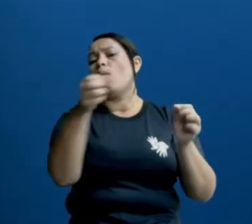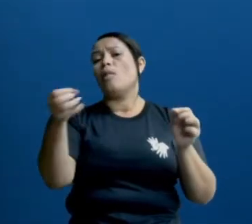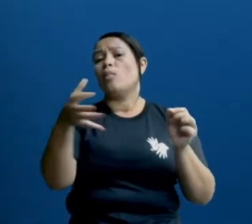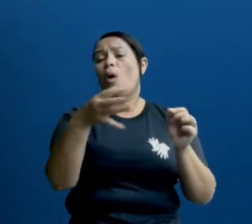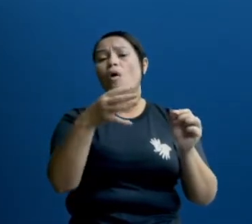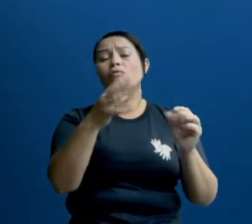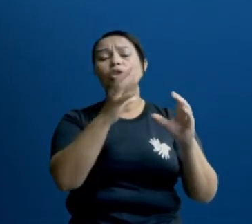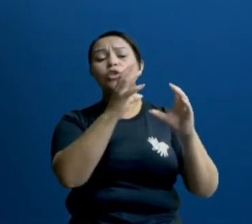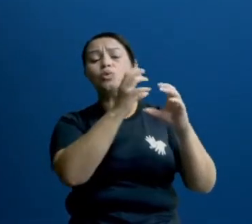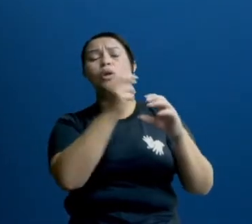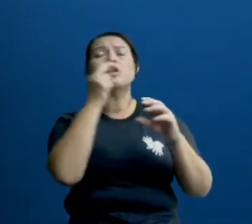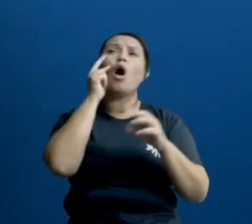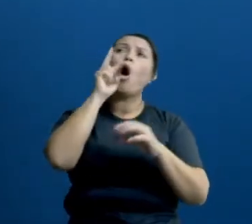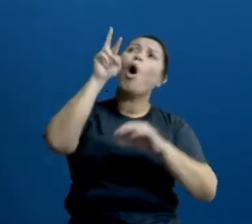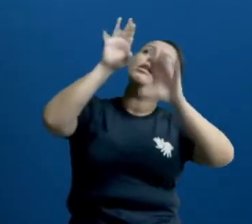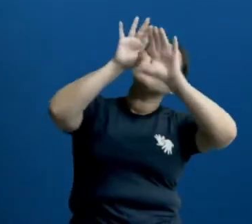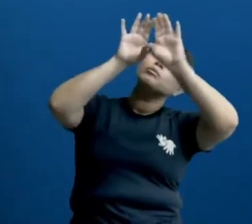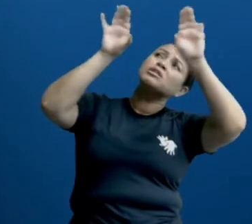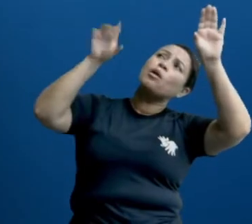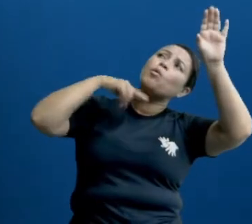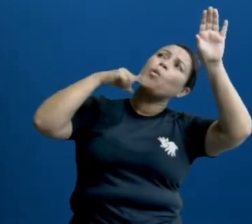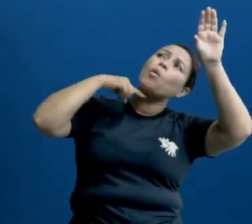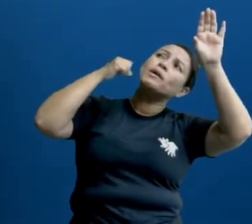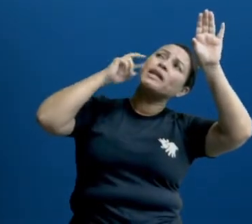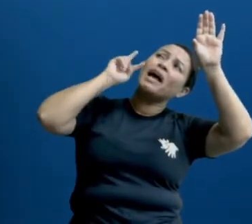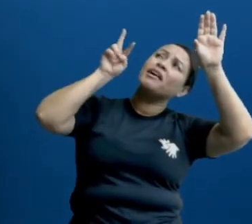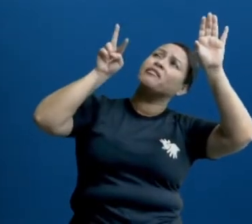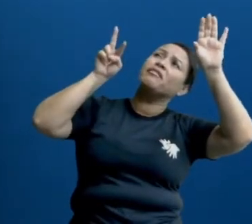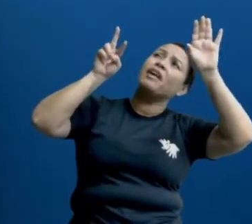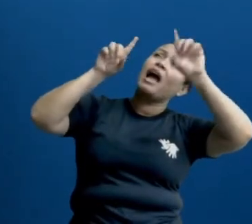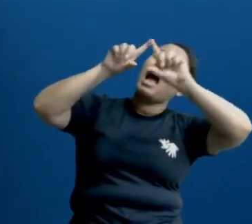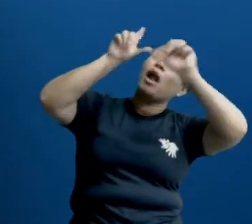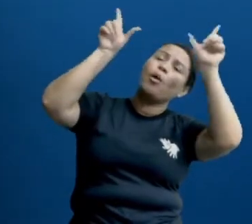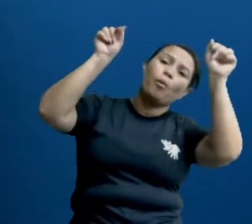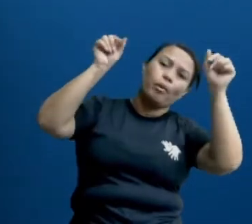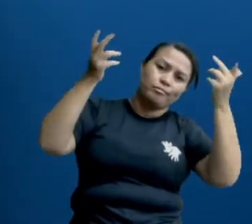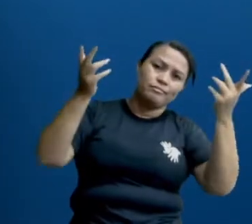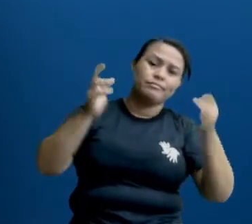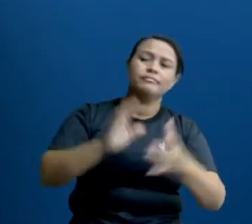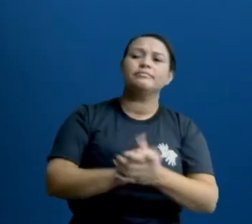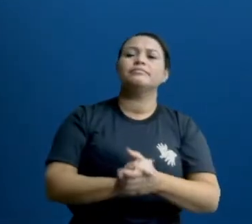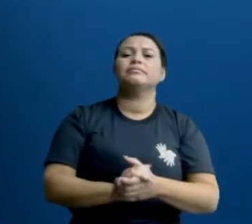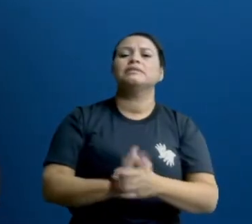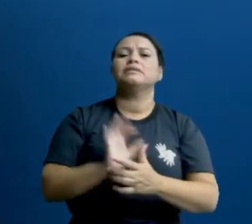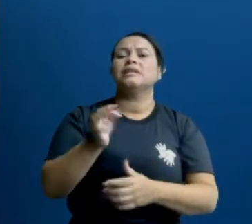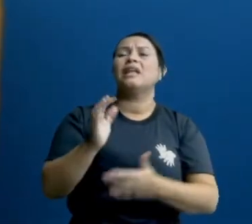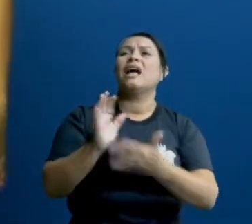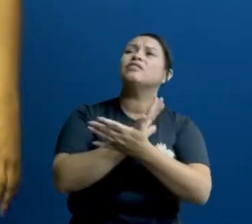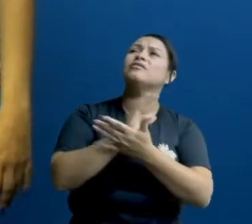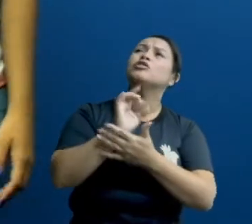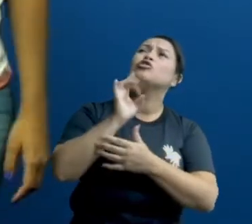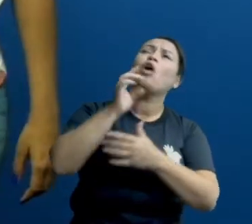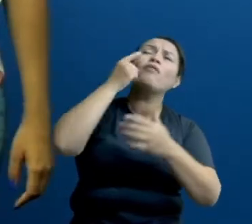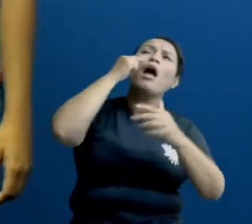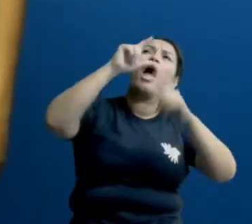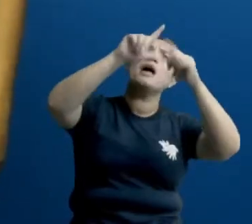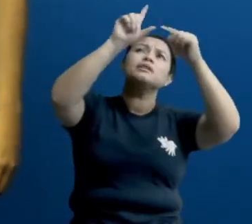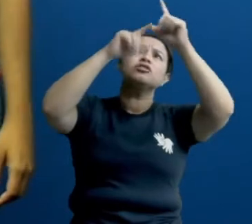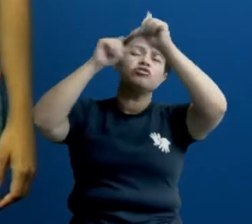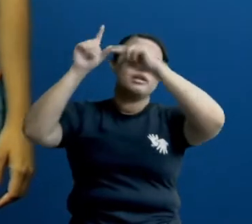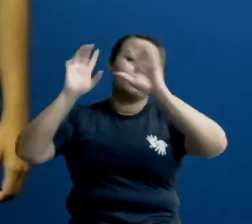É quando a gente olha no céu e a gente não consegue ver direito a Lua, certo? O céu está só com as estrelas.